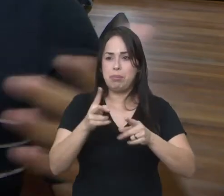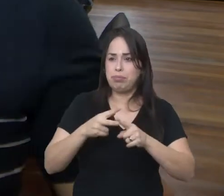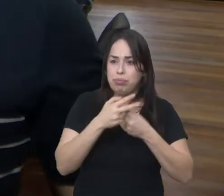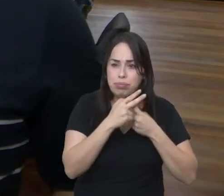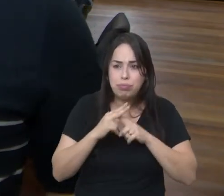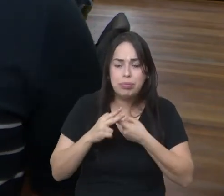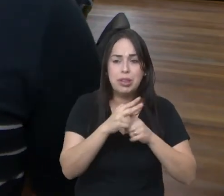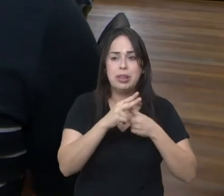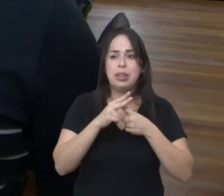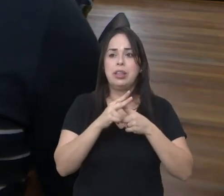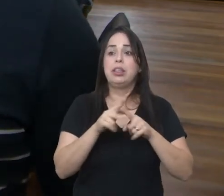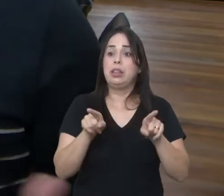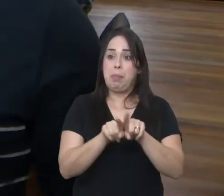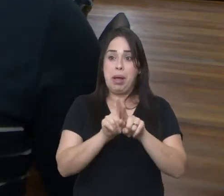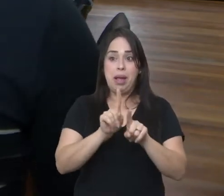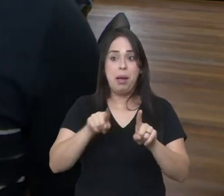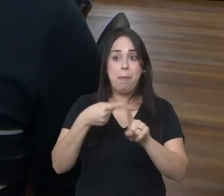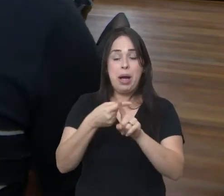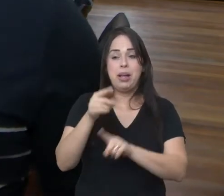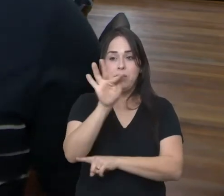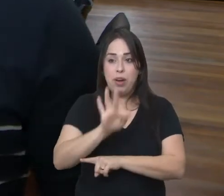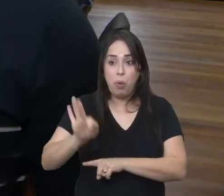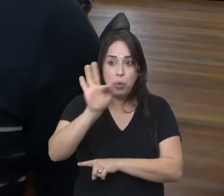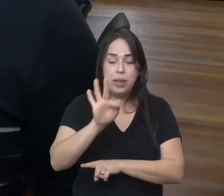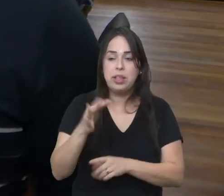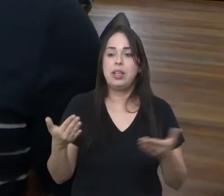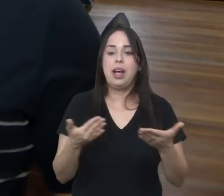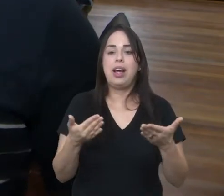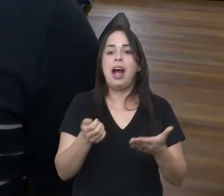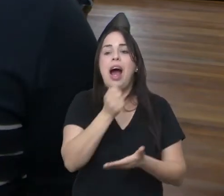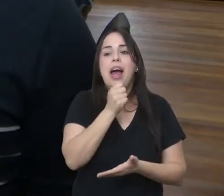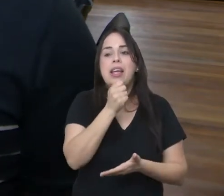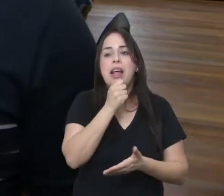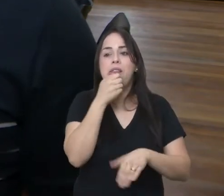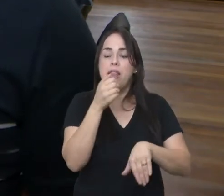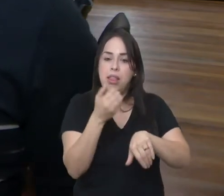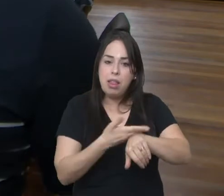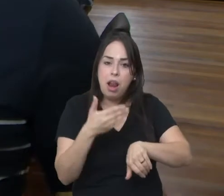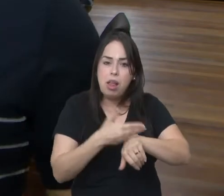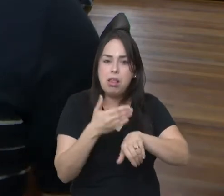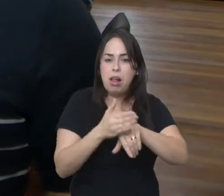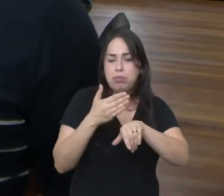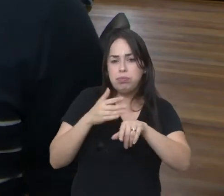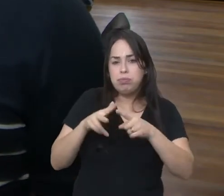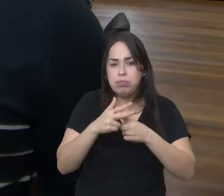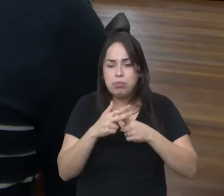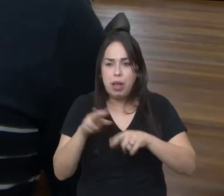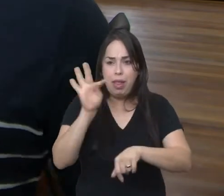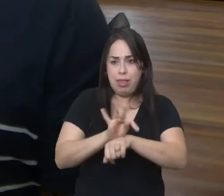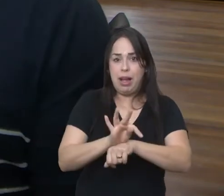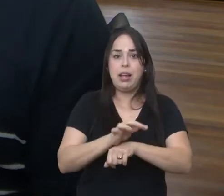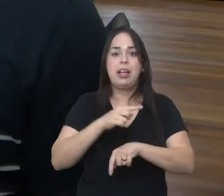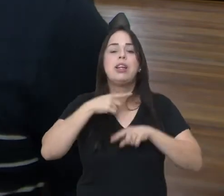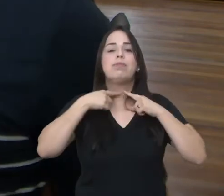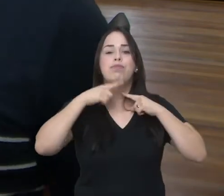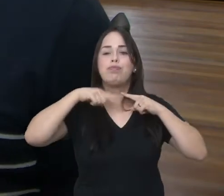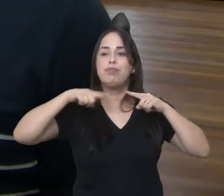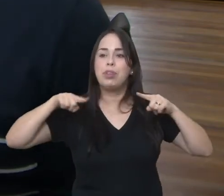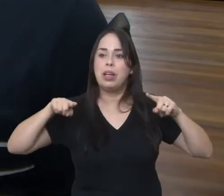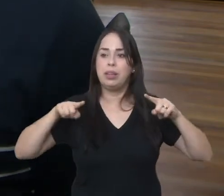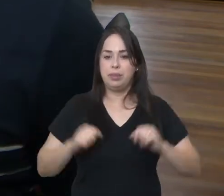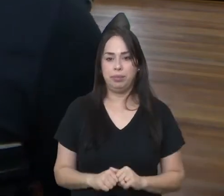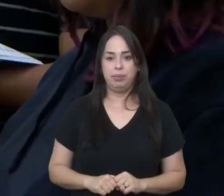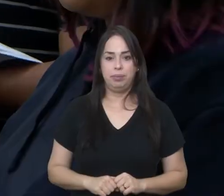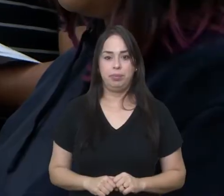fiz faculdade conservatório e estou aqui ainda me aperfeiçoando na técnica vocal que é a proposta do